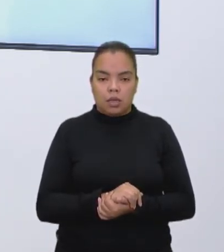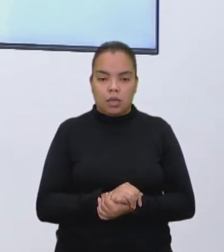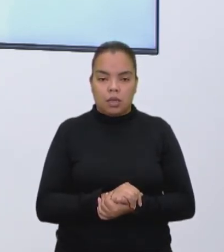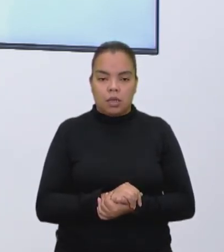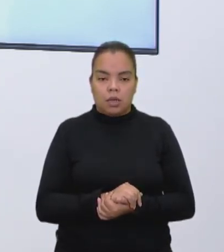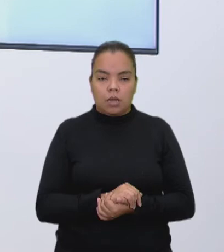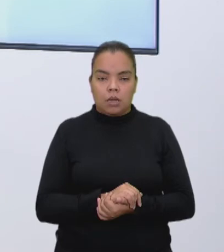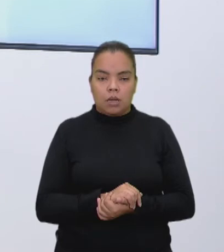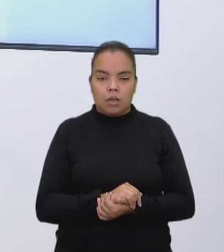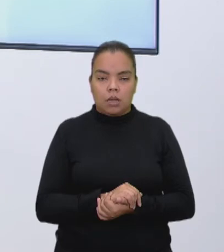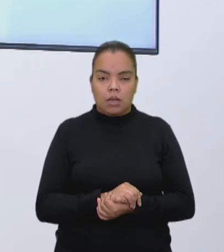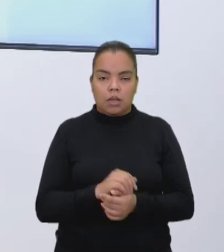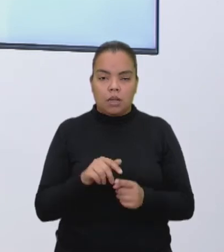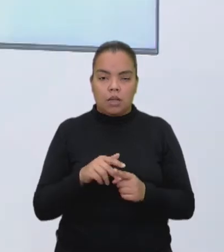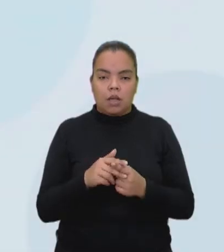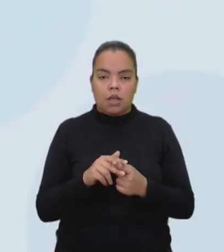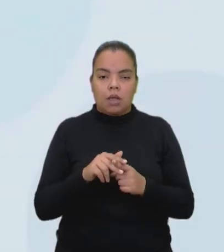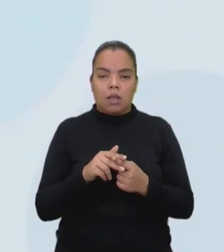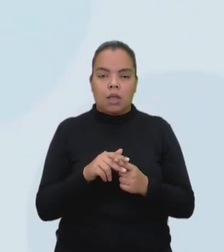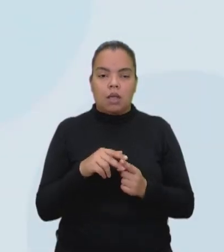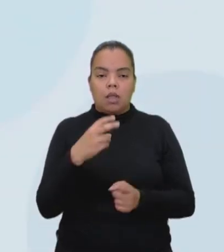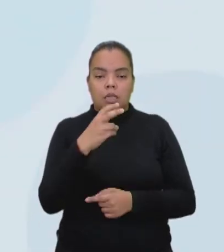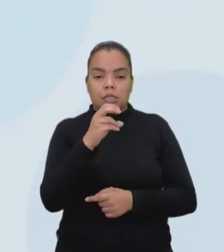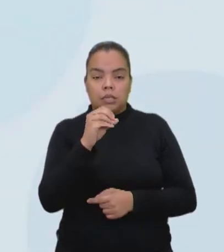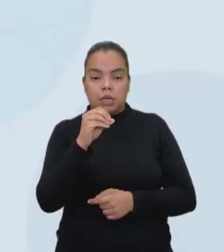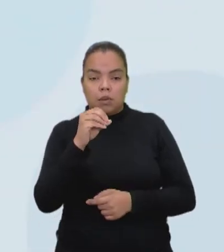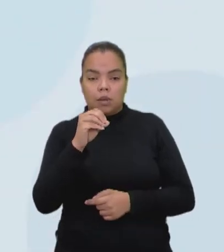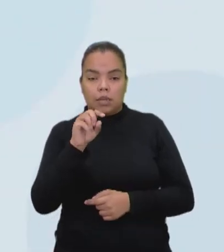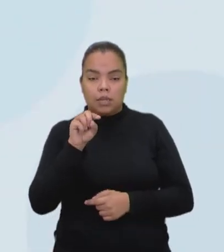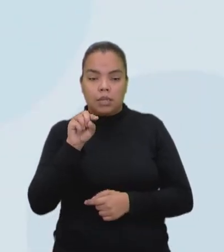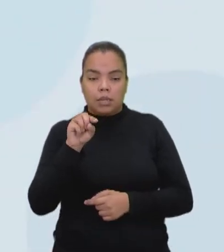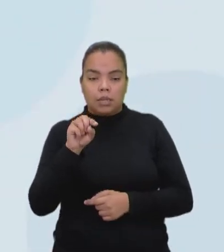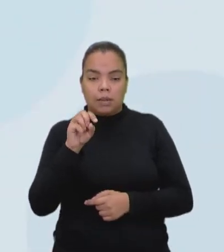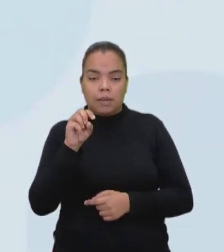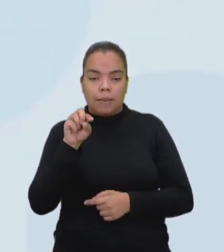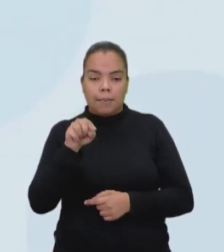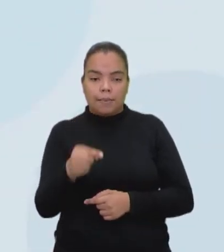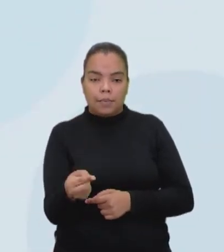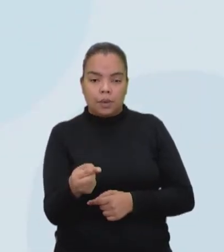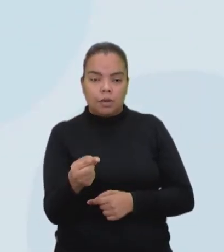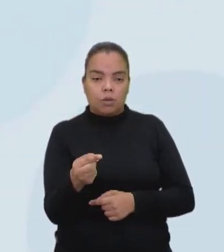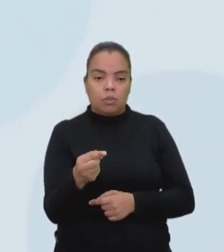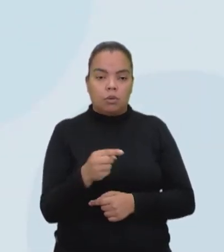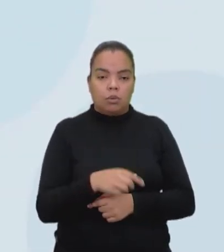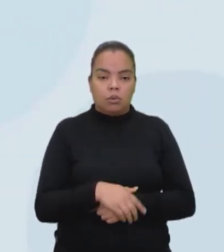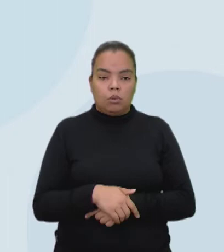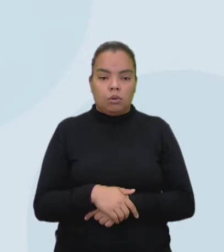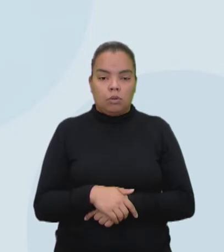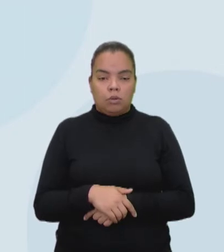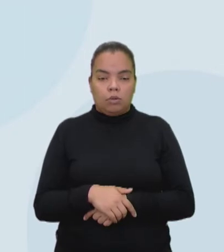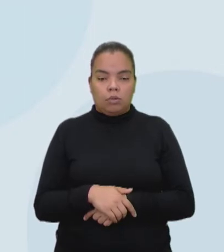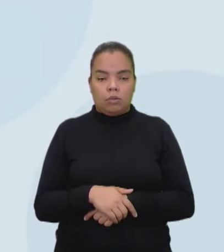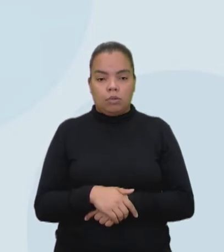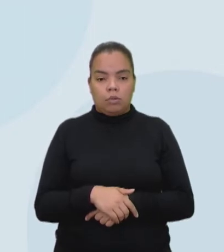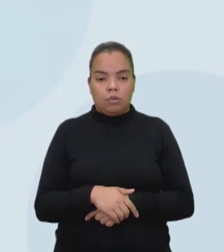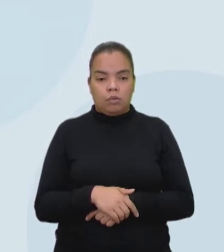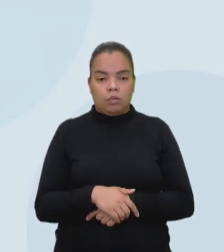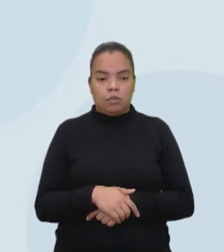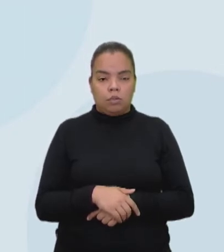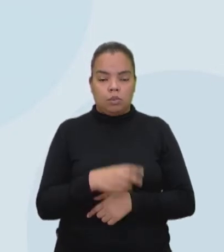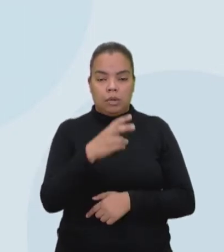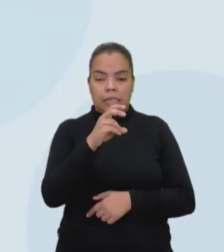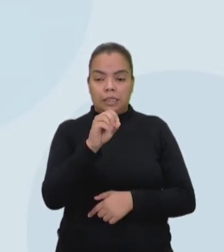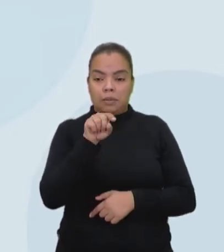máquina não é uma máquina muito barata, como expôs aí o professor. Então, o conserto aí de 50